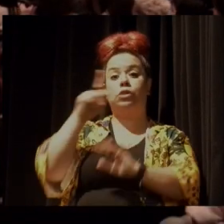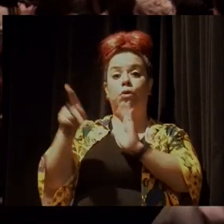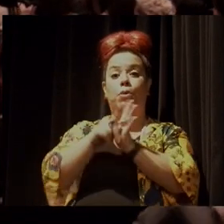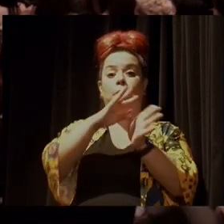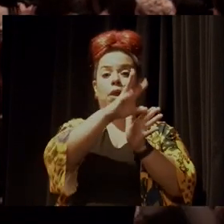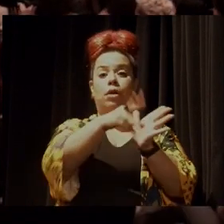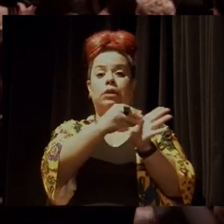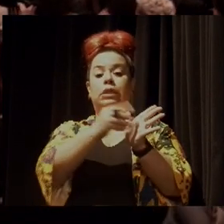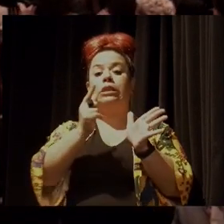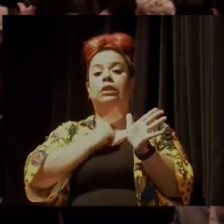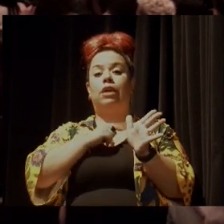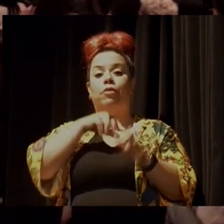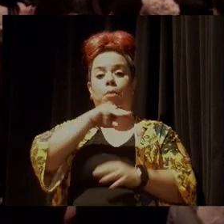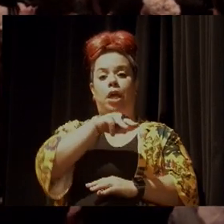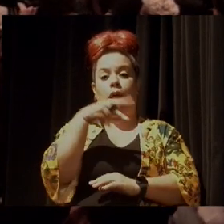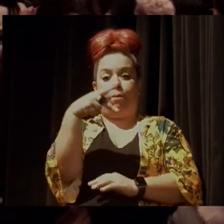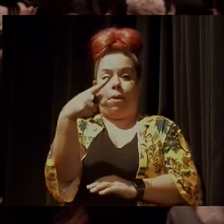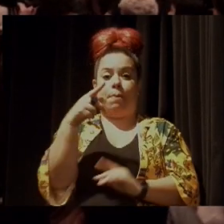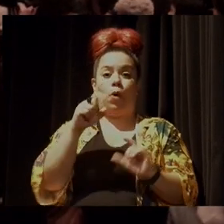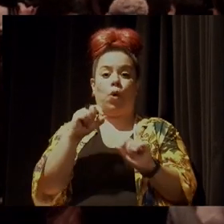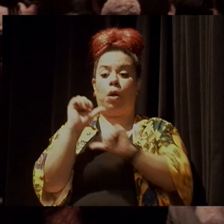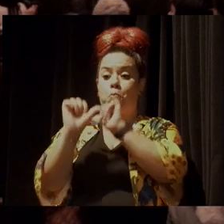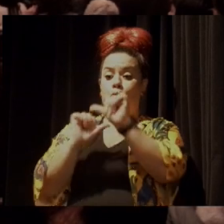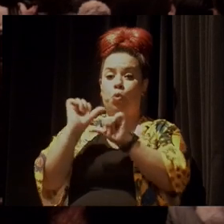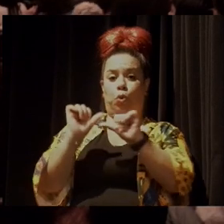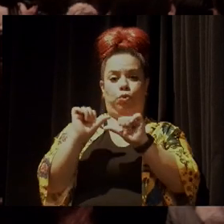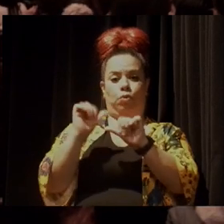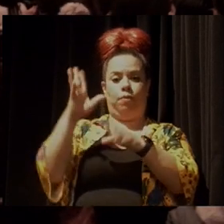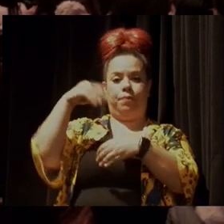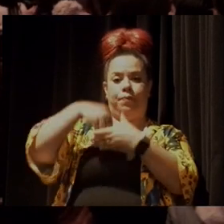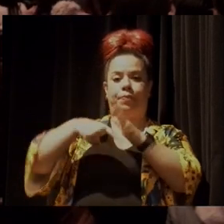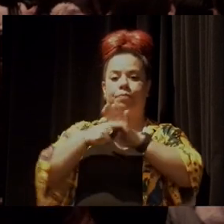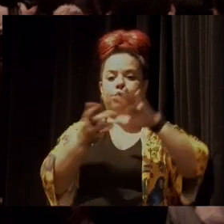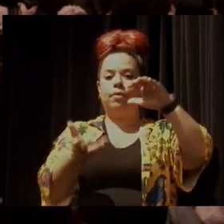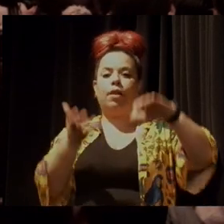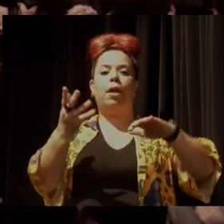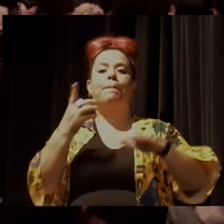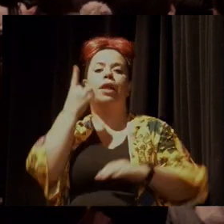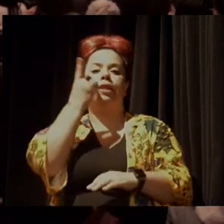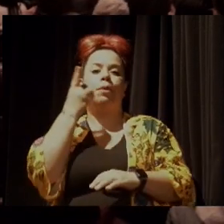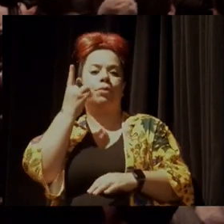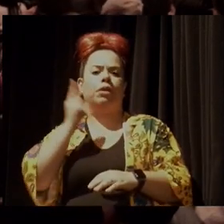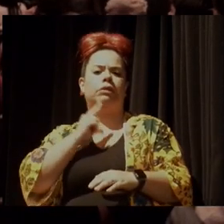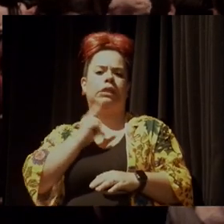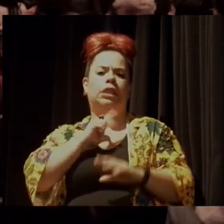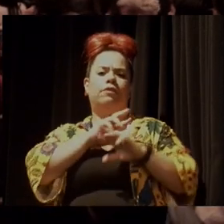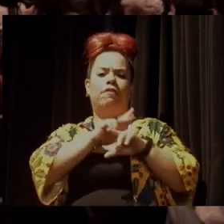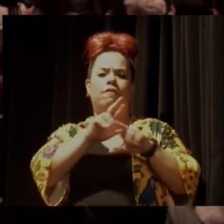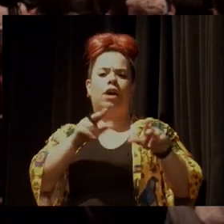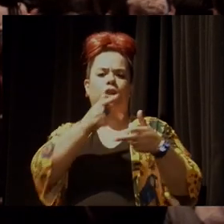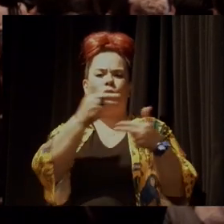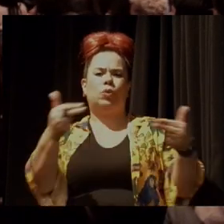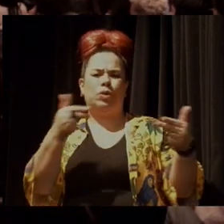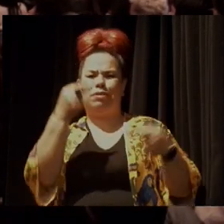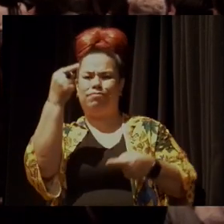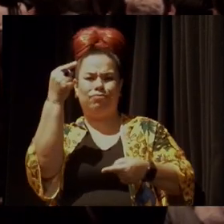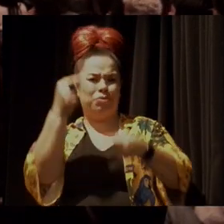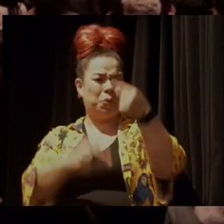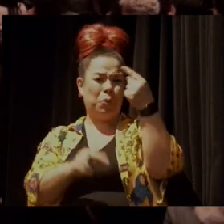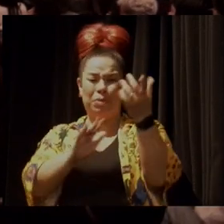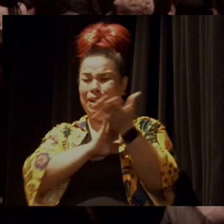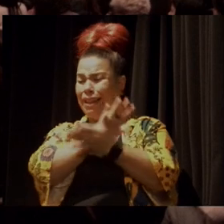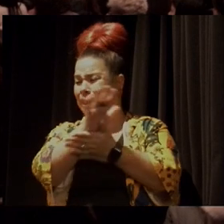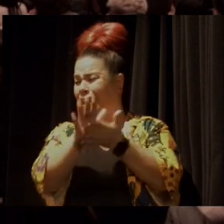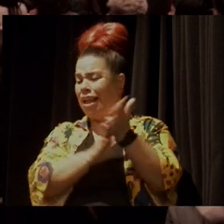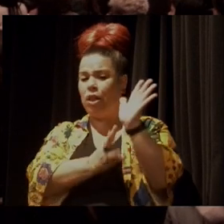medida provisória que foi alterada pela Câmara dos Deputados com vários dispositivos que não tinham nada a ver com o conteúdo